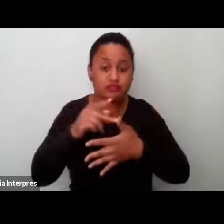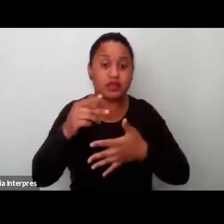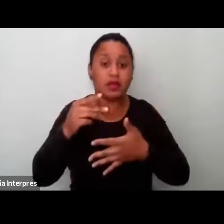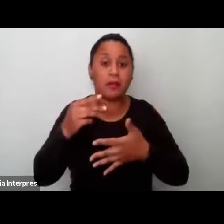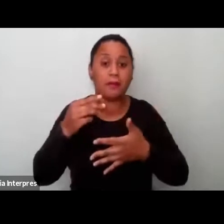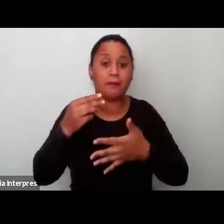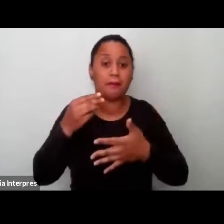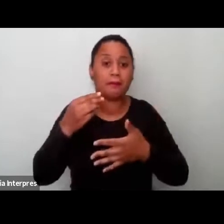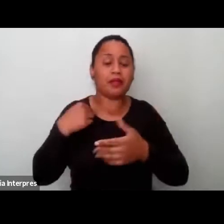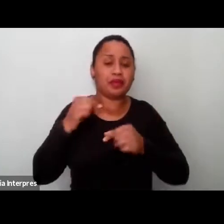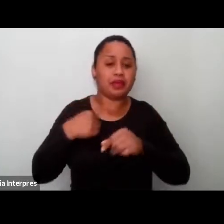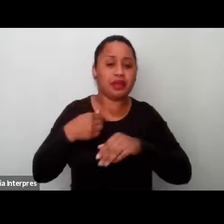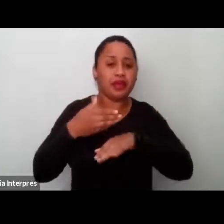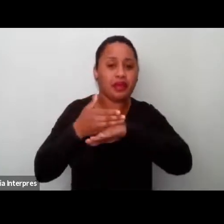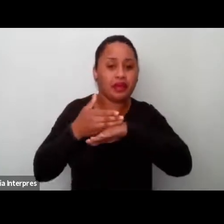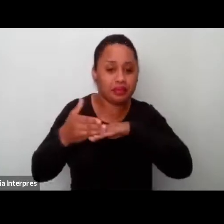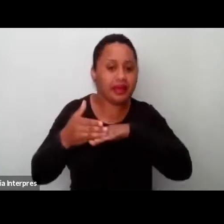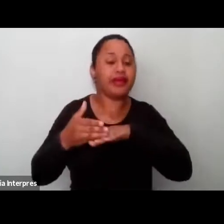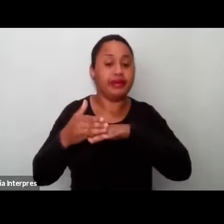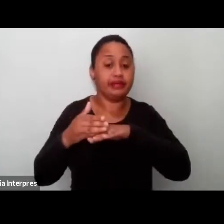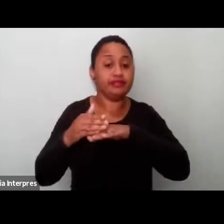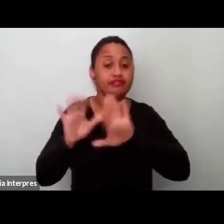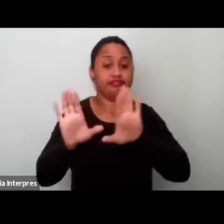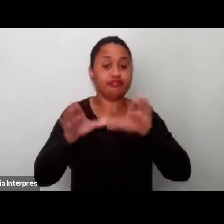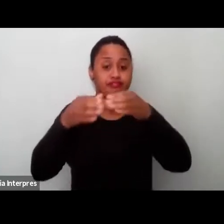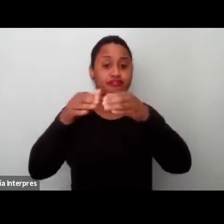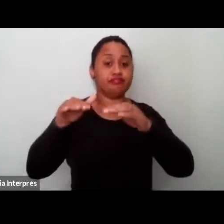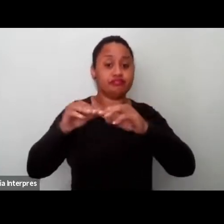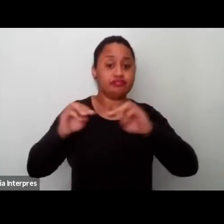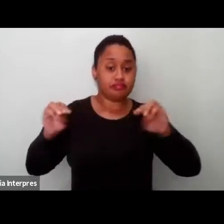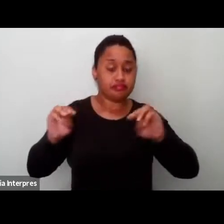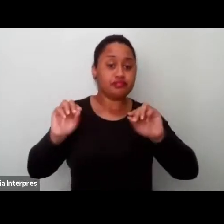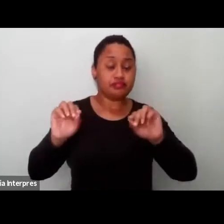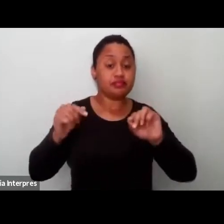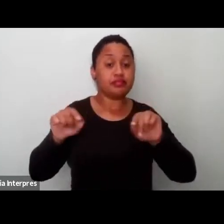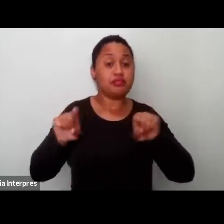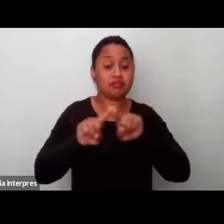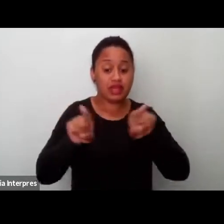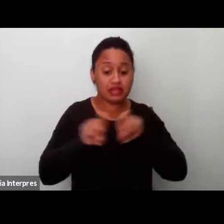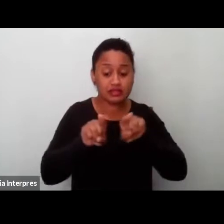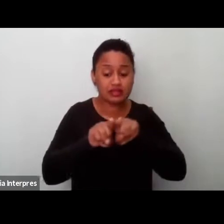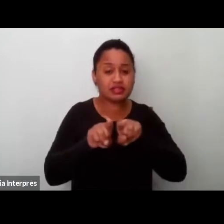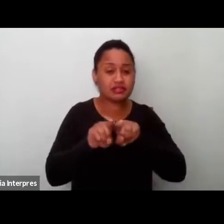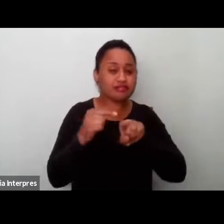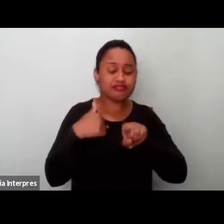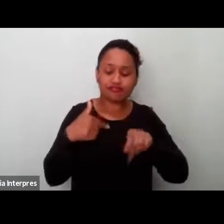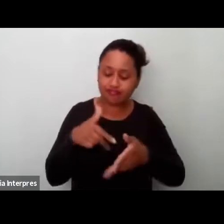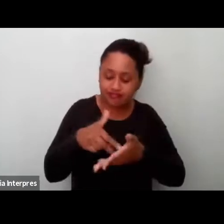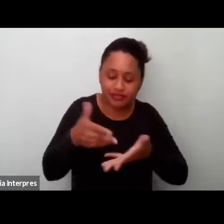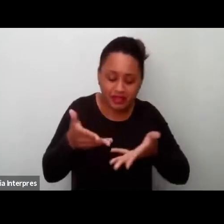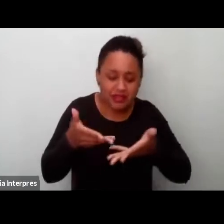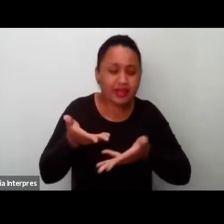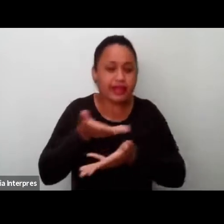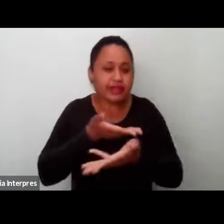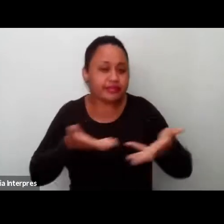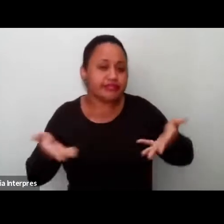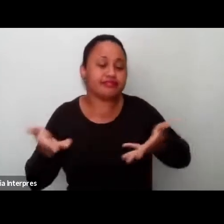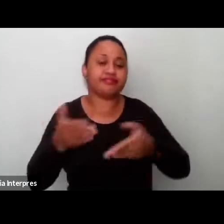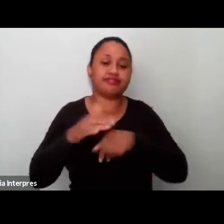por outro lado, encontro muitos desafios iniciais na manutenção e na conversa, no diálogo com as famílias.